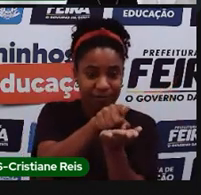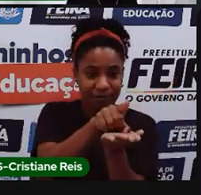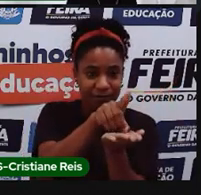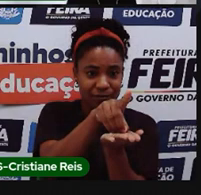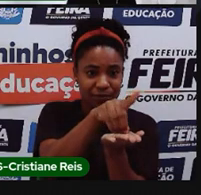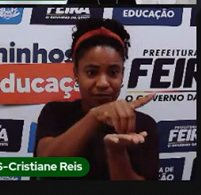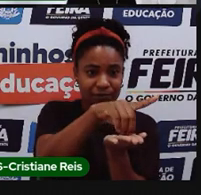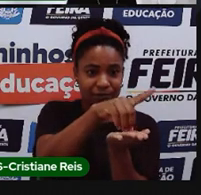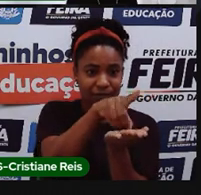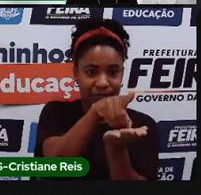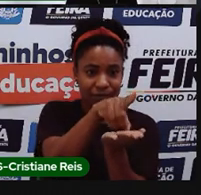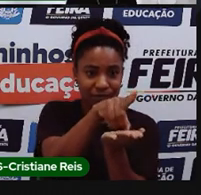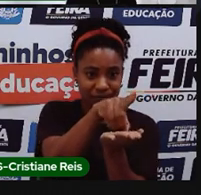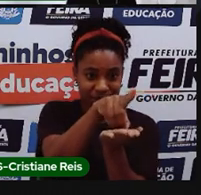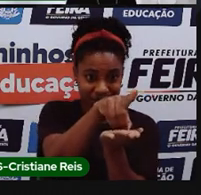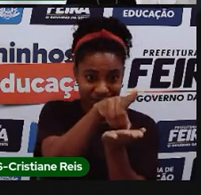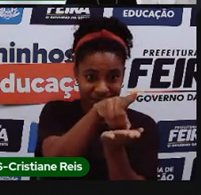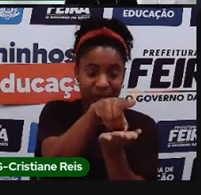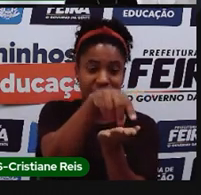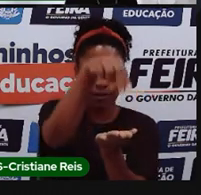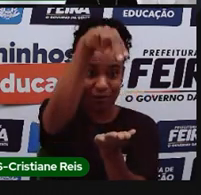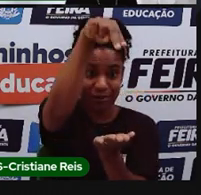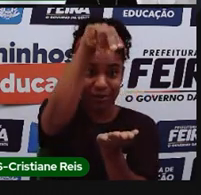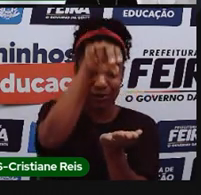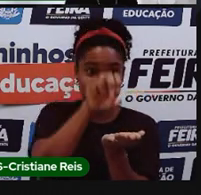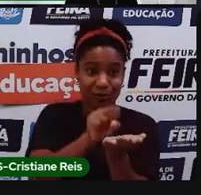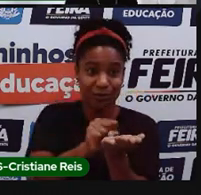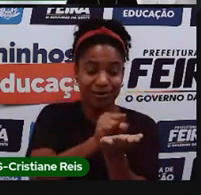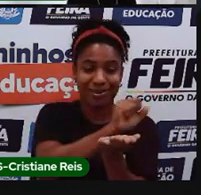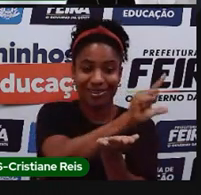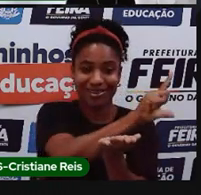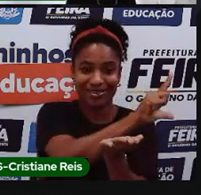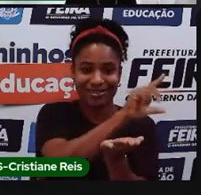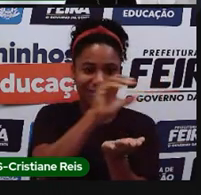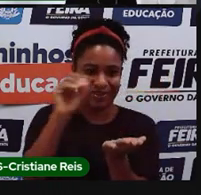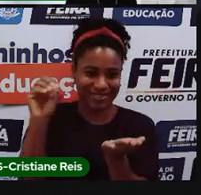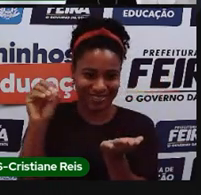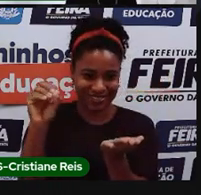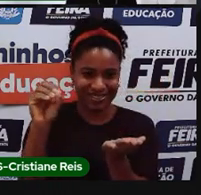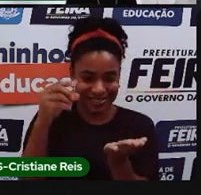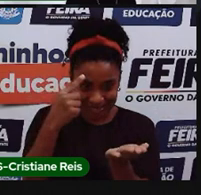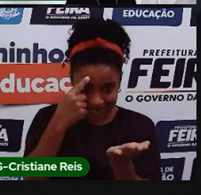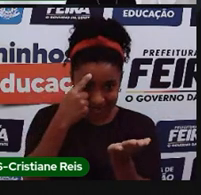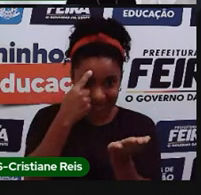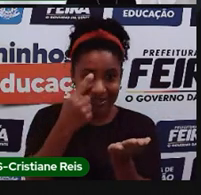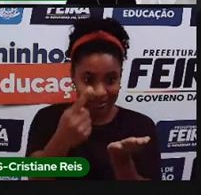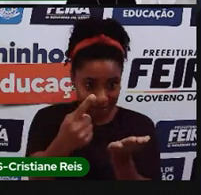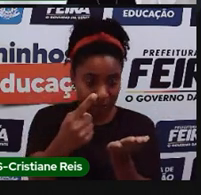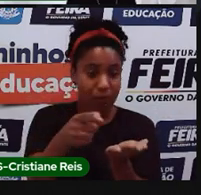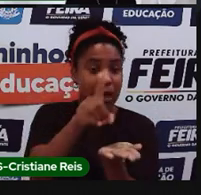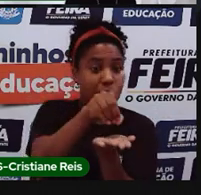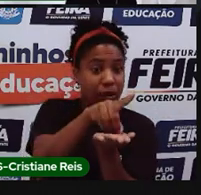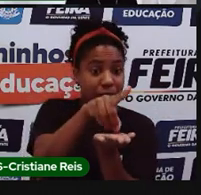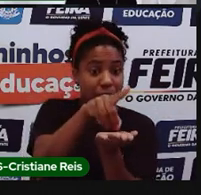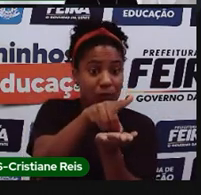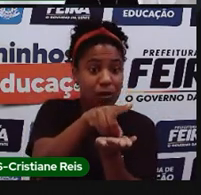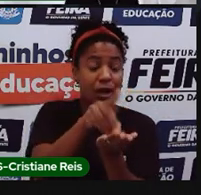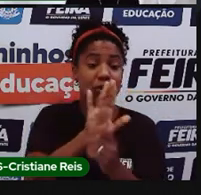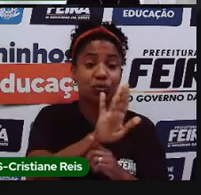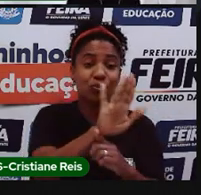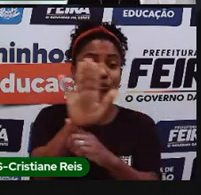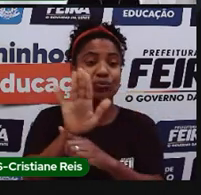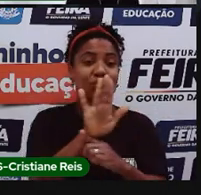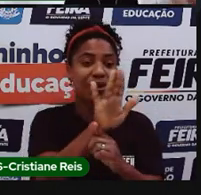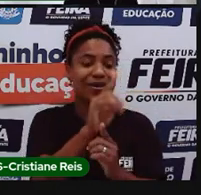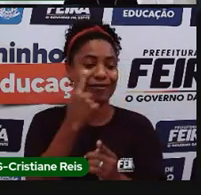e aqui seria norte, sul, leste, oeste. Então, ela serve para a gente ver, né, que posição